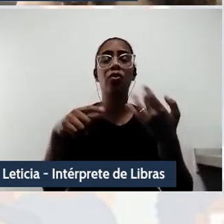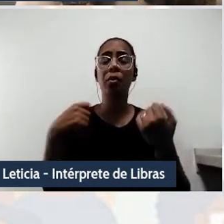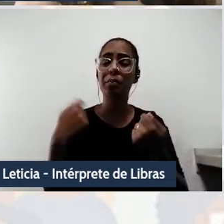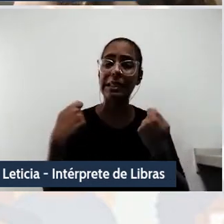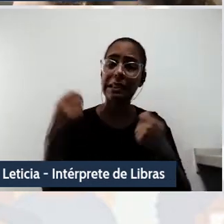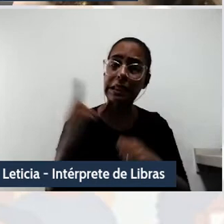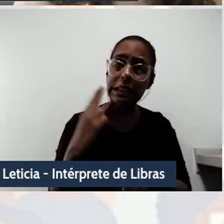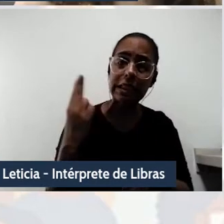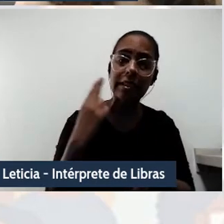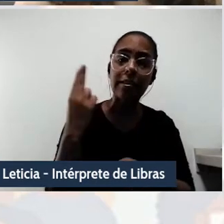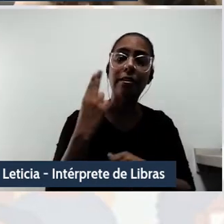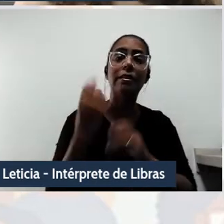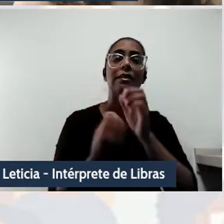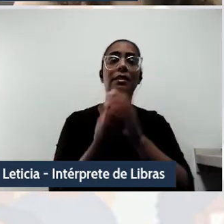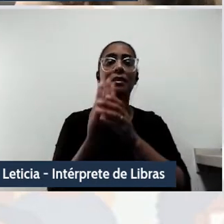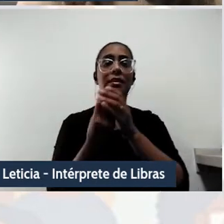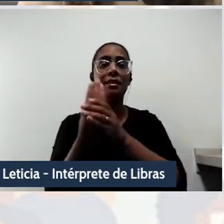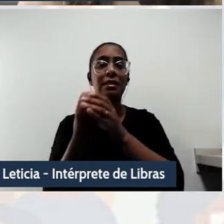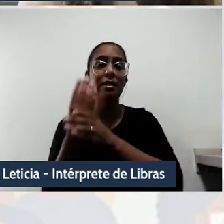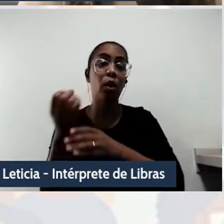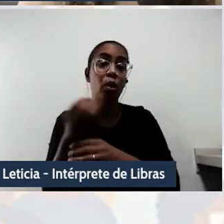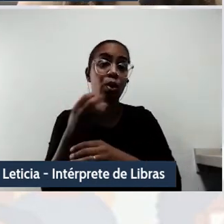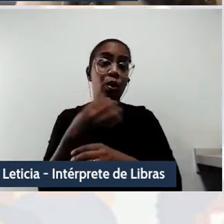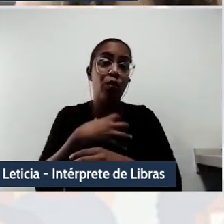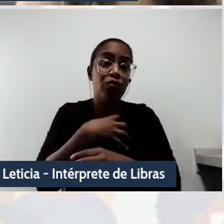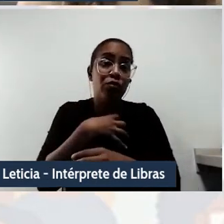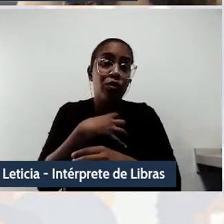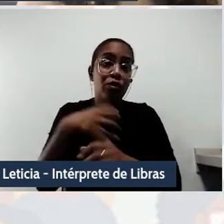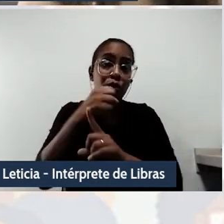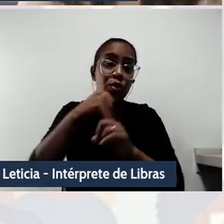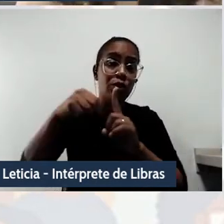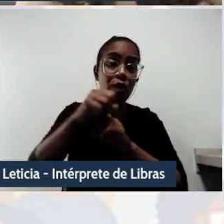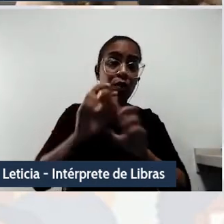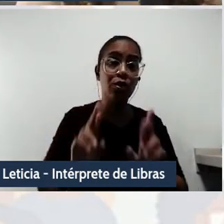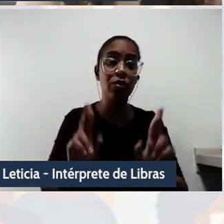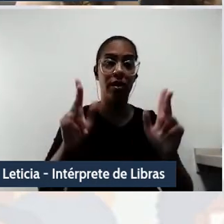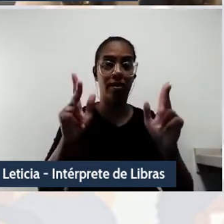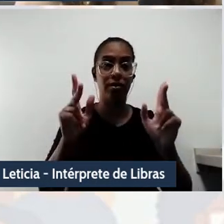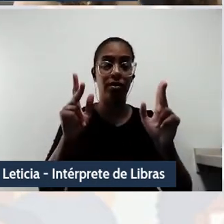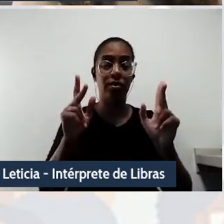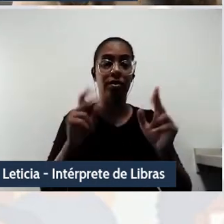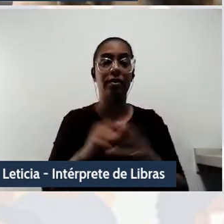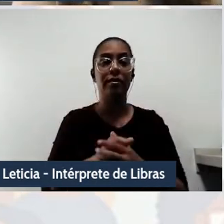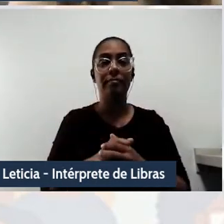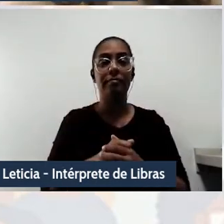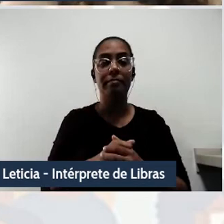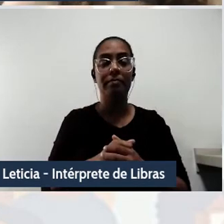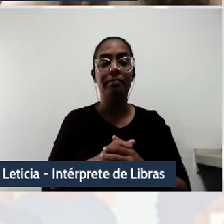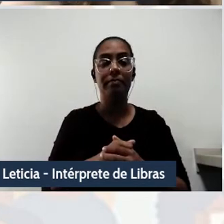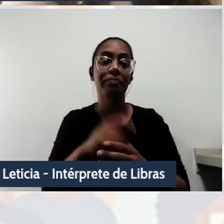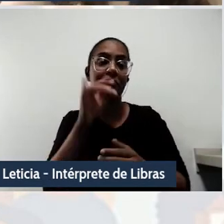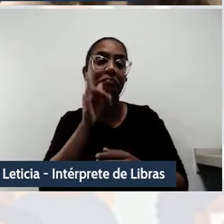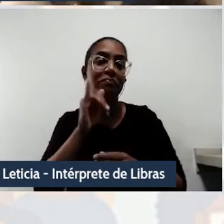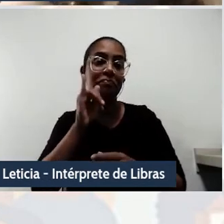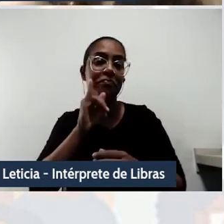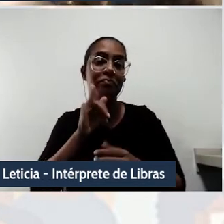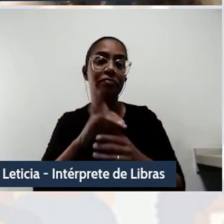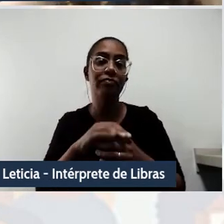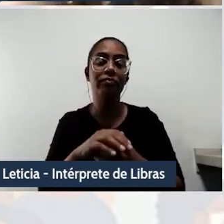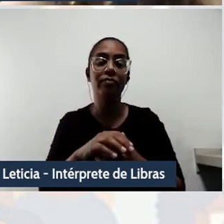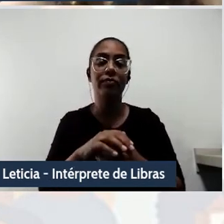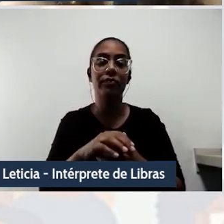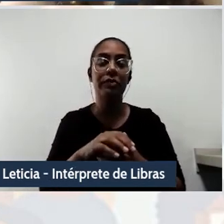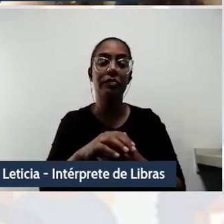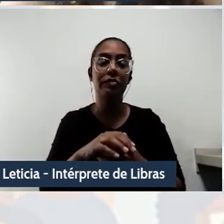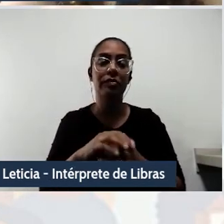inventarmos um novo modo de vida social, no qual, cito, o significado básico do que é ser